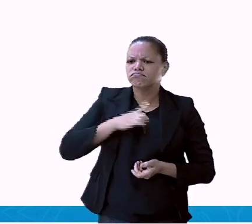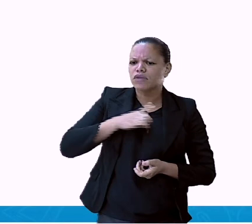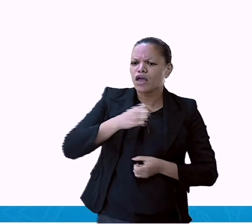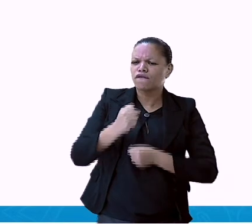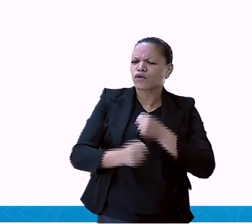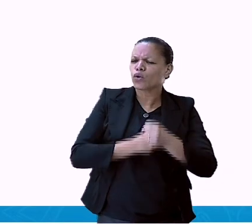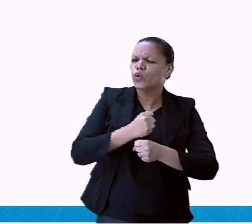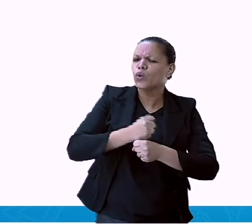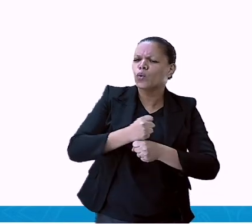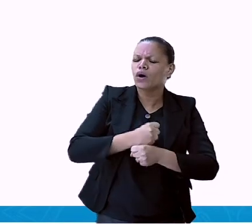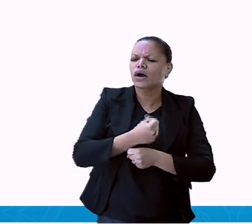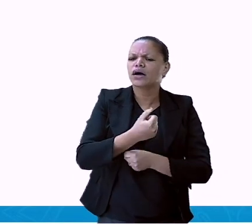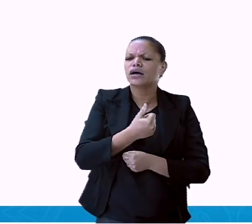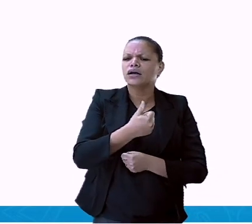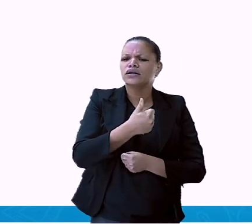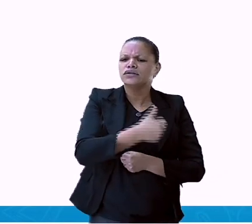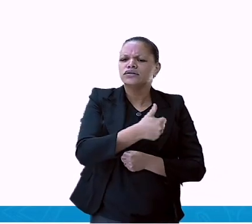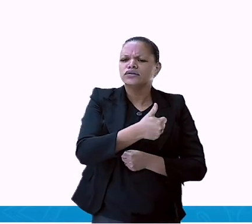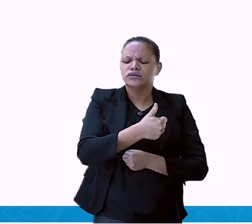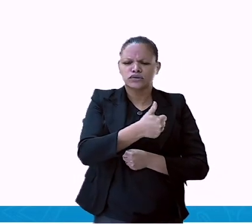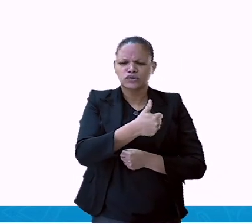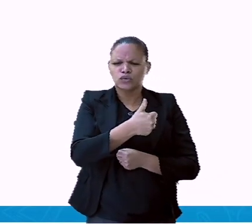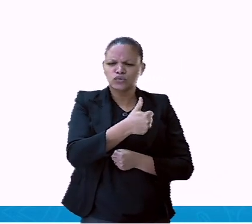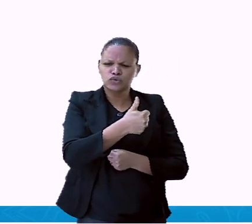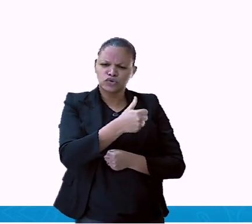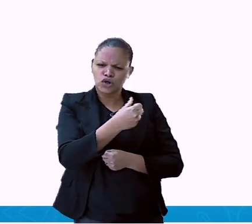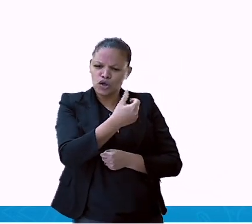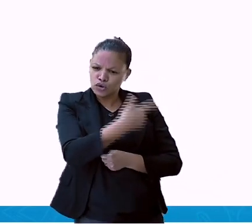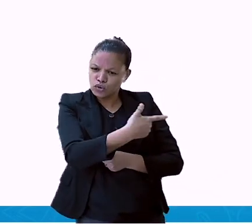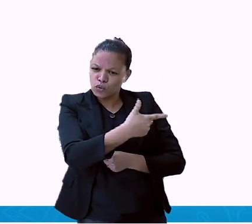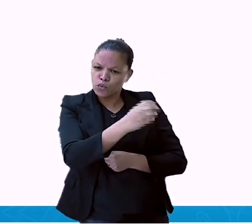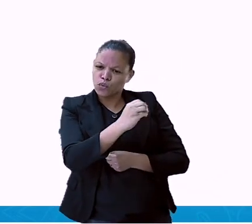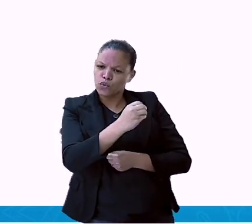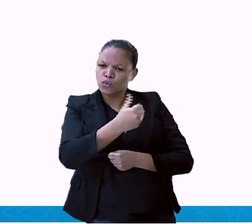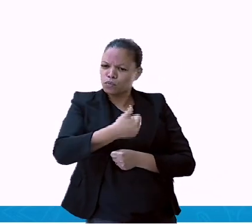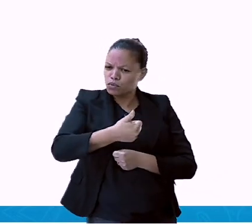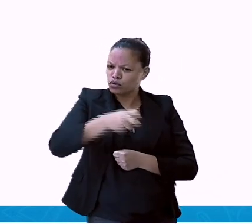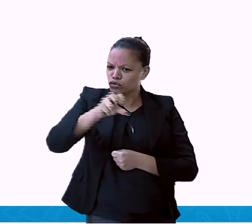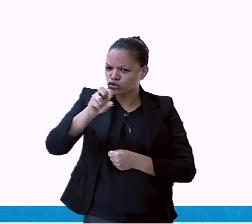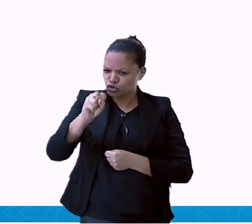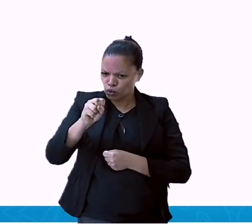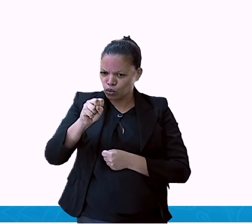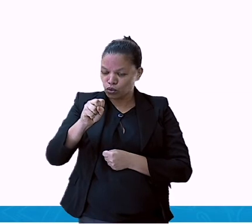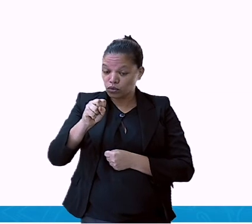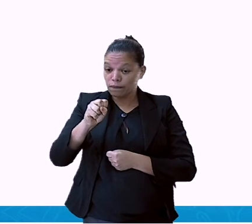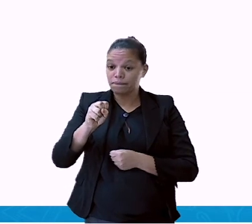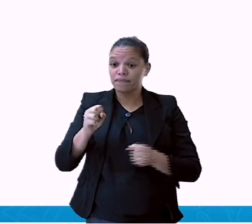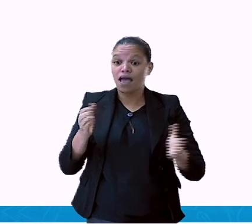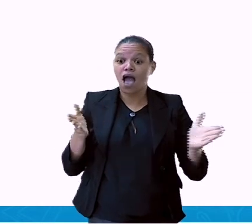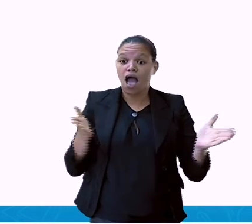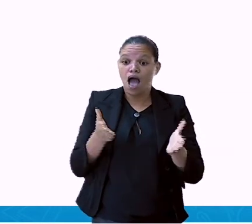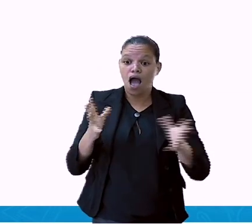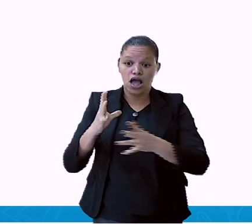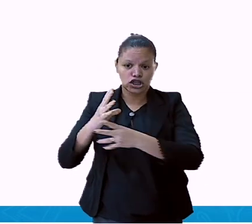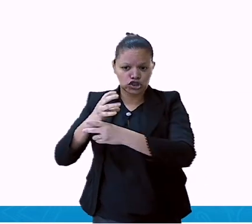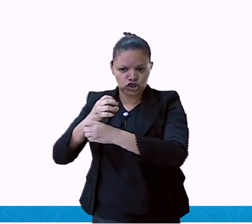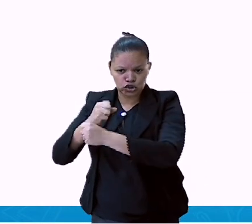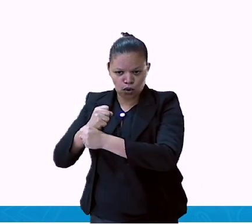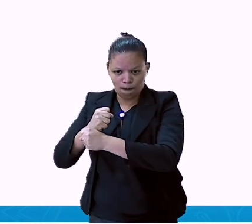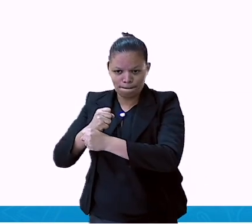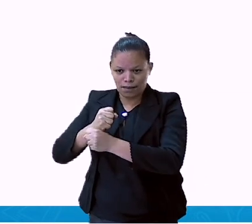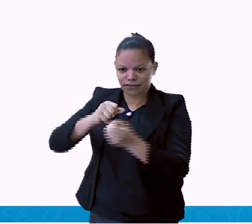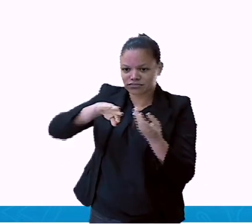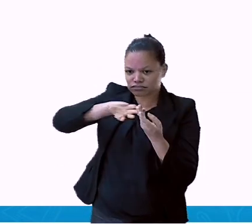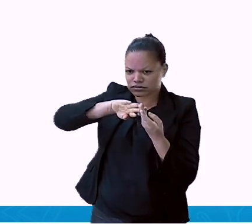Agora, essa questão, ela quer que você faça a soma separadamente de cada especialidade. Então,